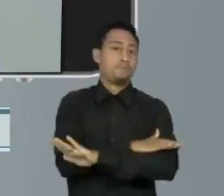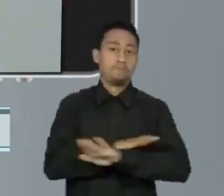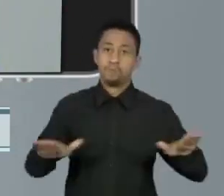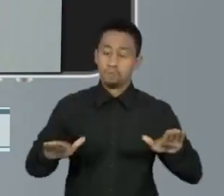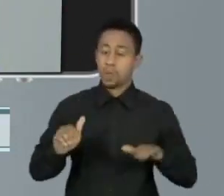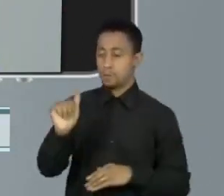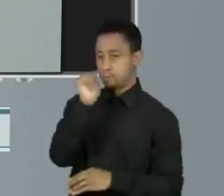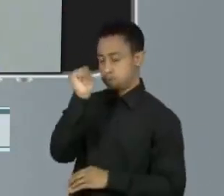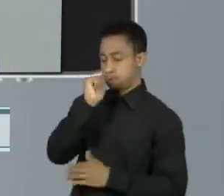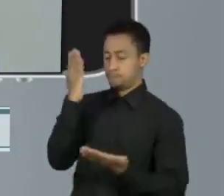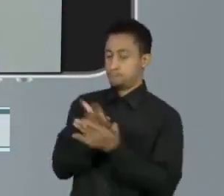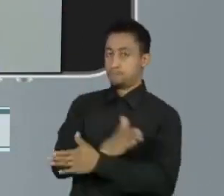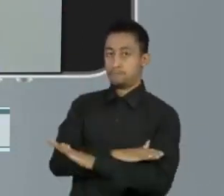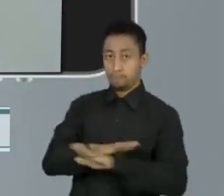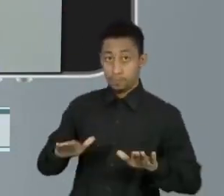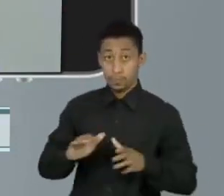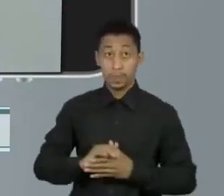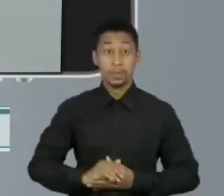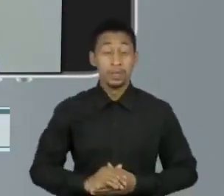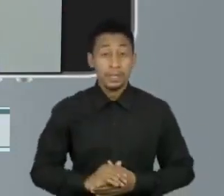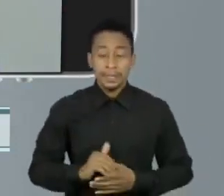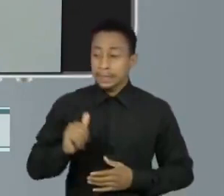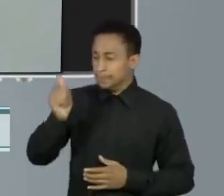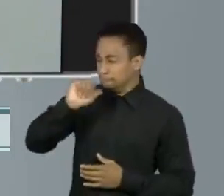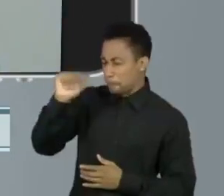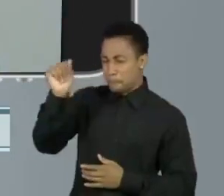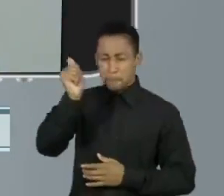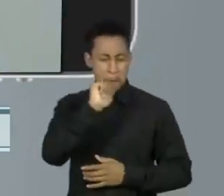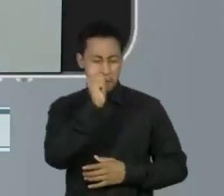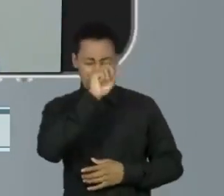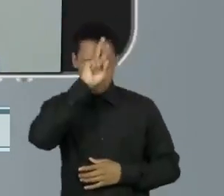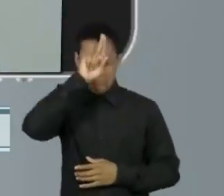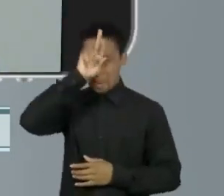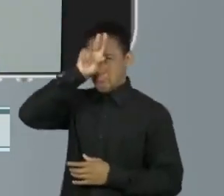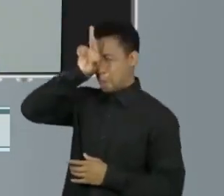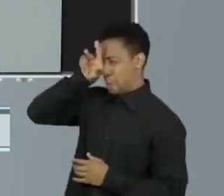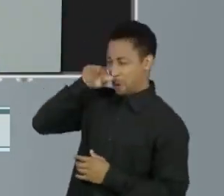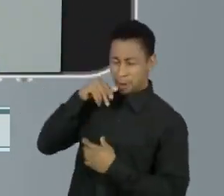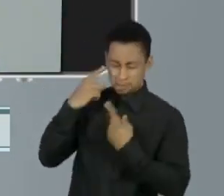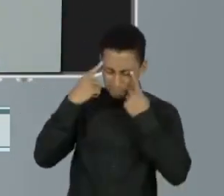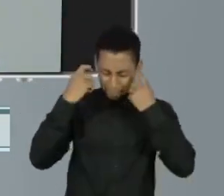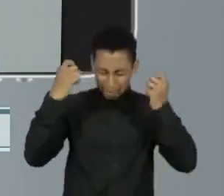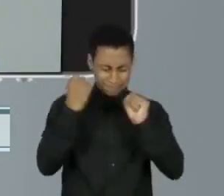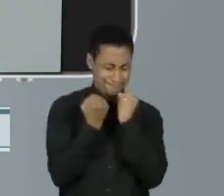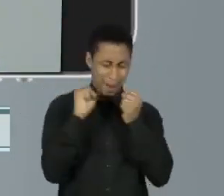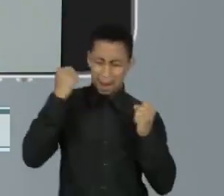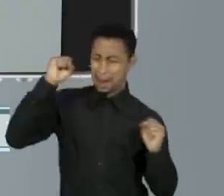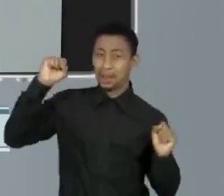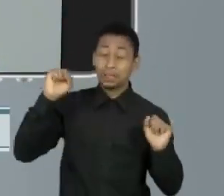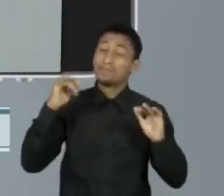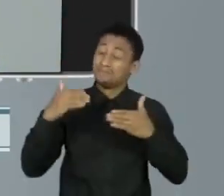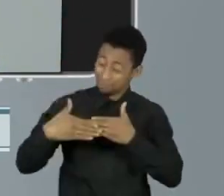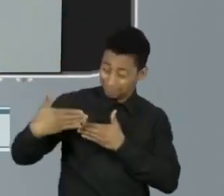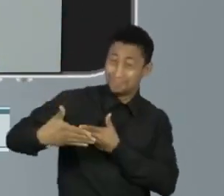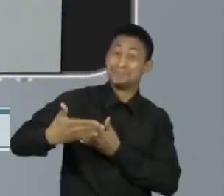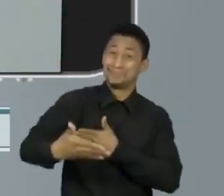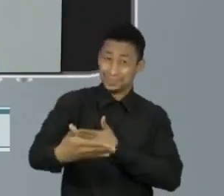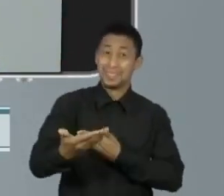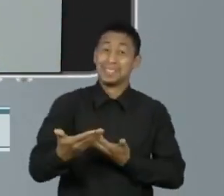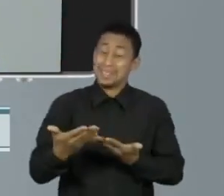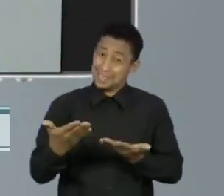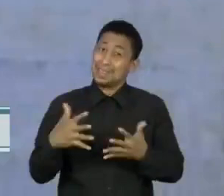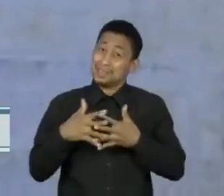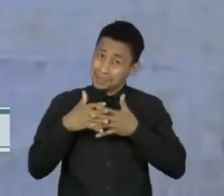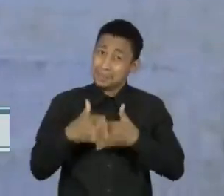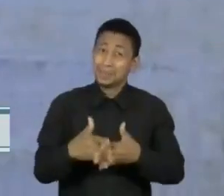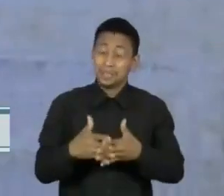vai além da própria dependência. Ela nos acompanha para sempre. Isso é importante para